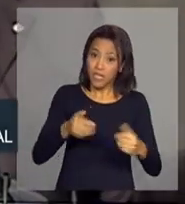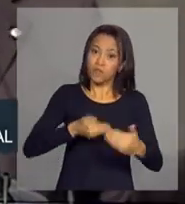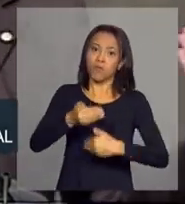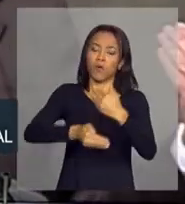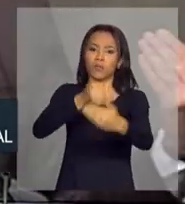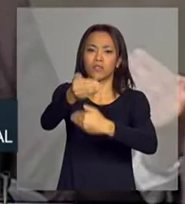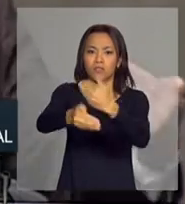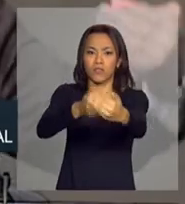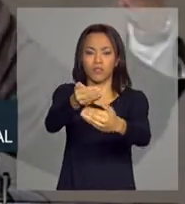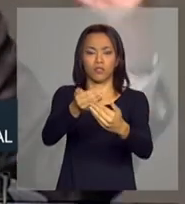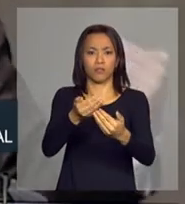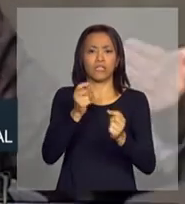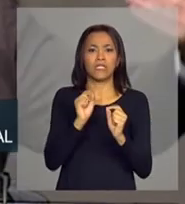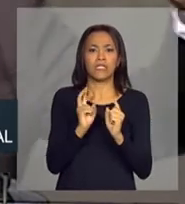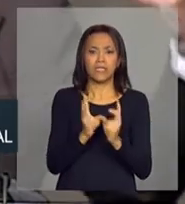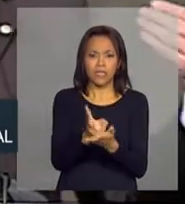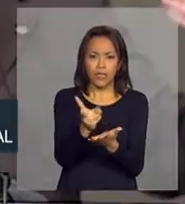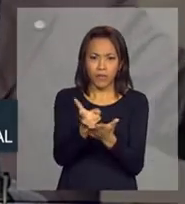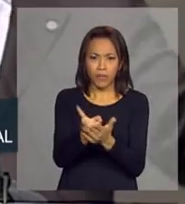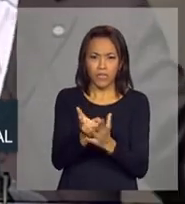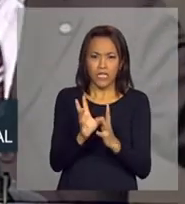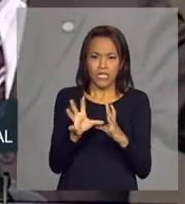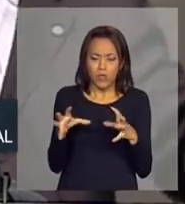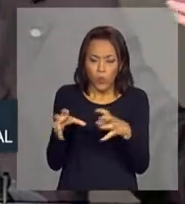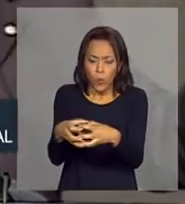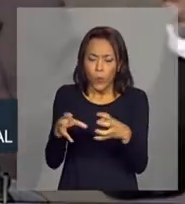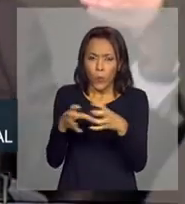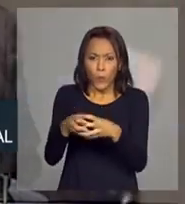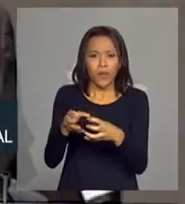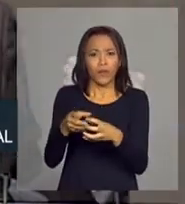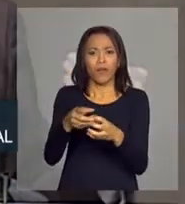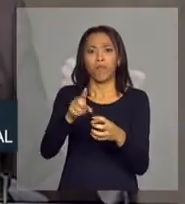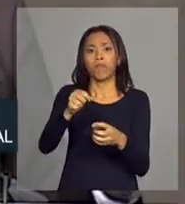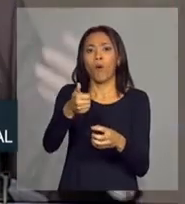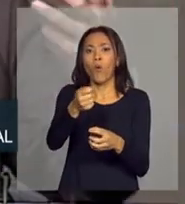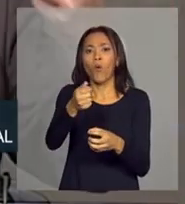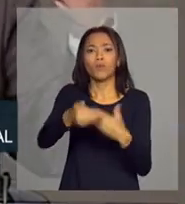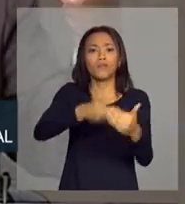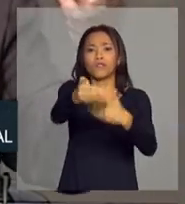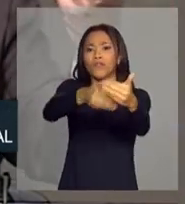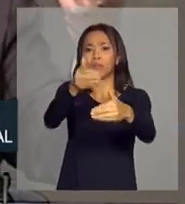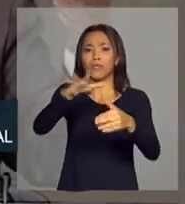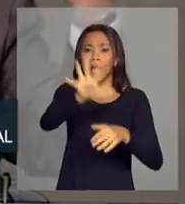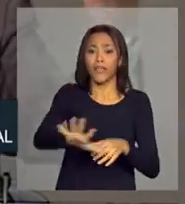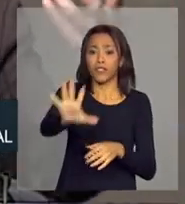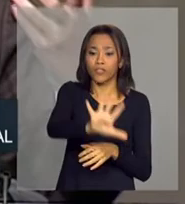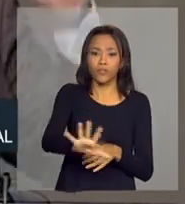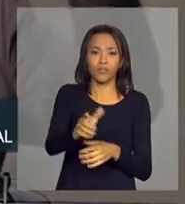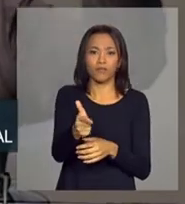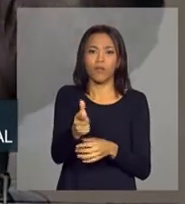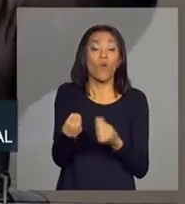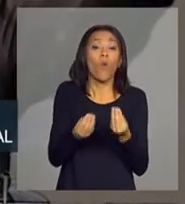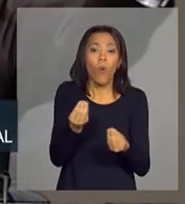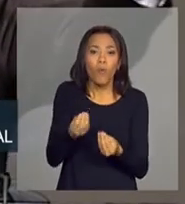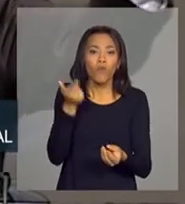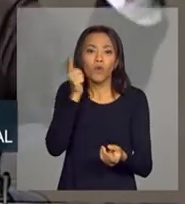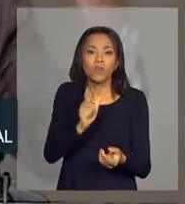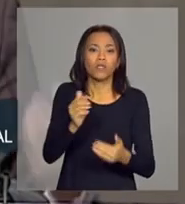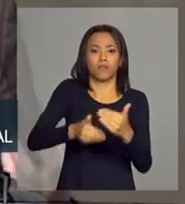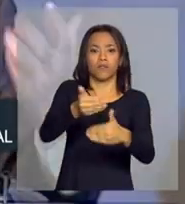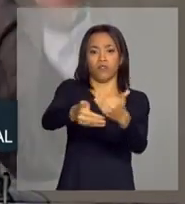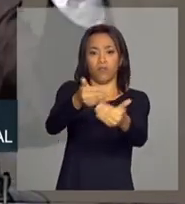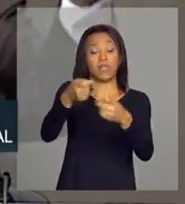desconcentração de renda que nós assistimos nas regiões menos desenvolvidas, elas precisam, para ter sustentabilidade,